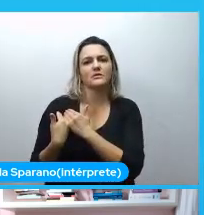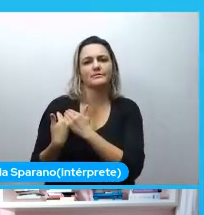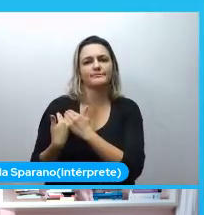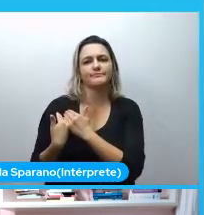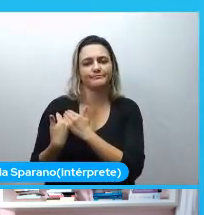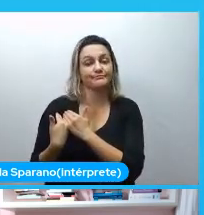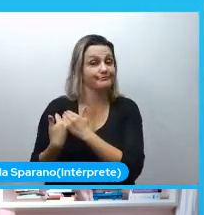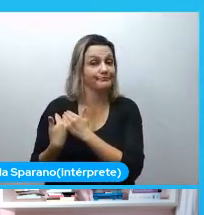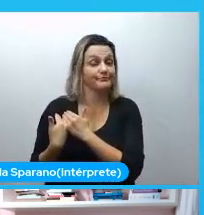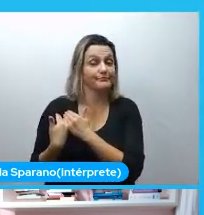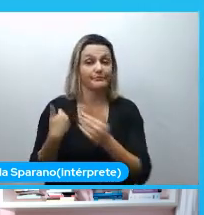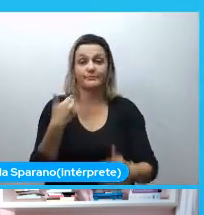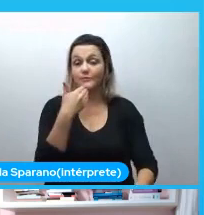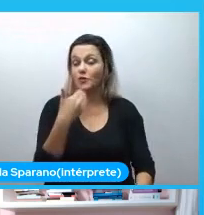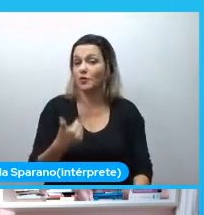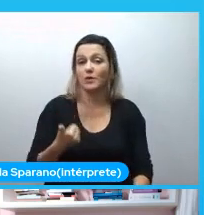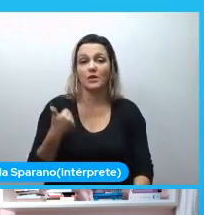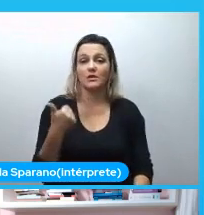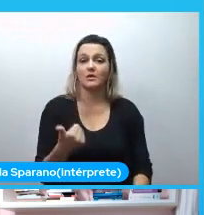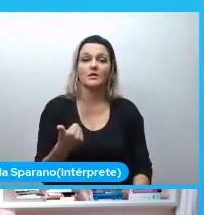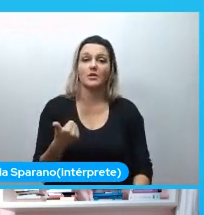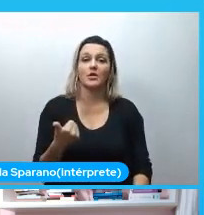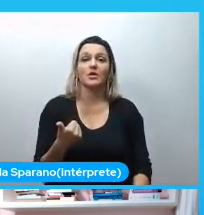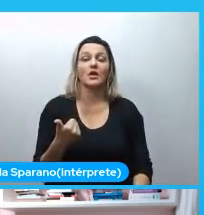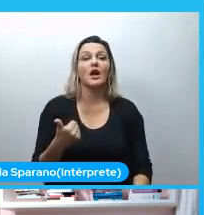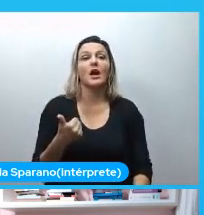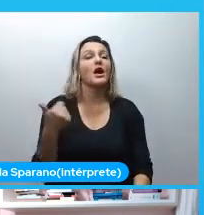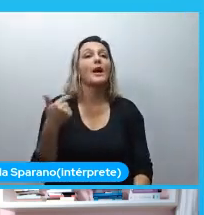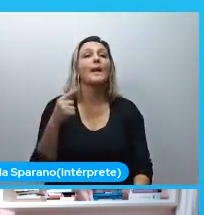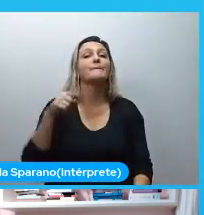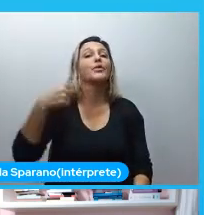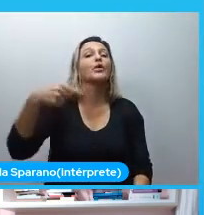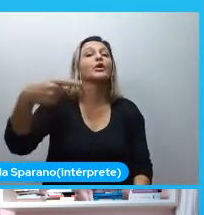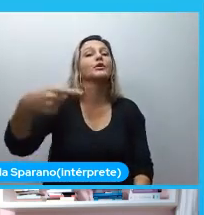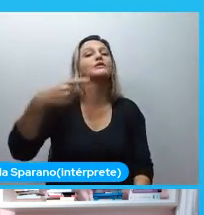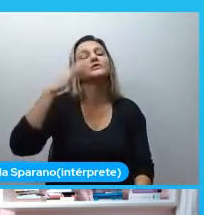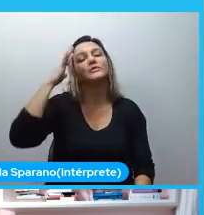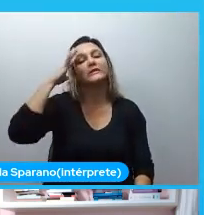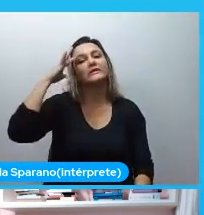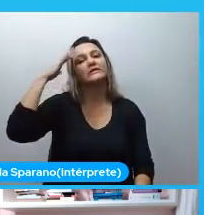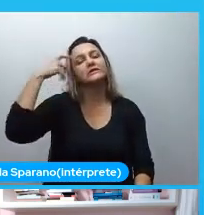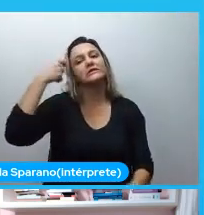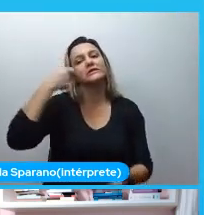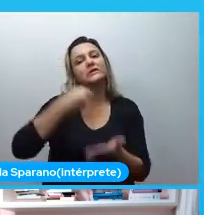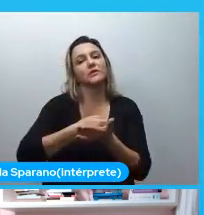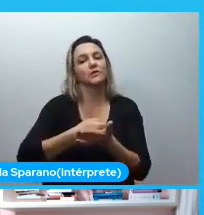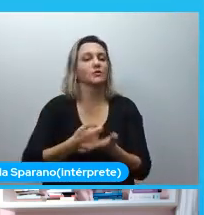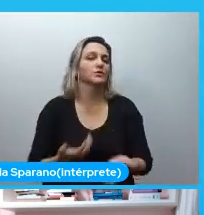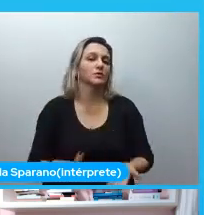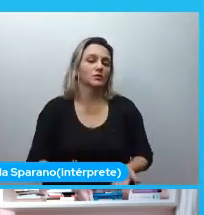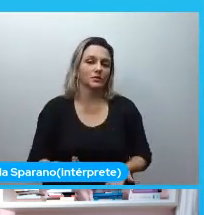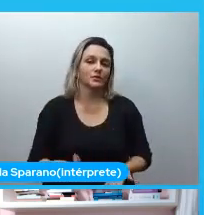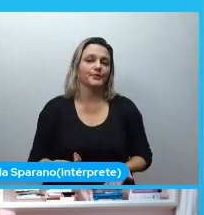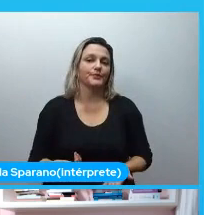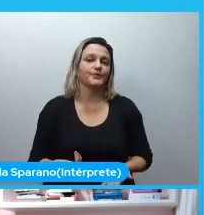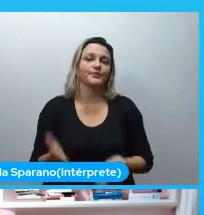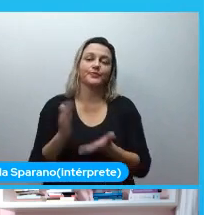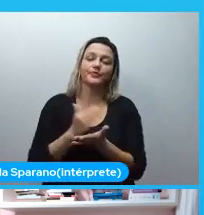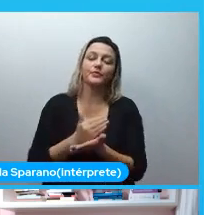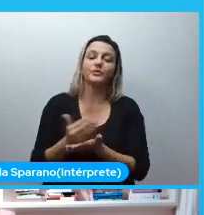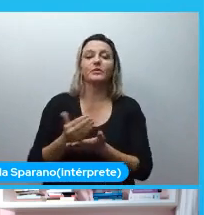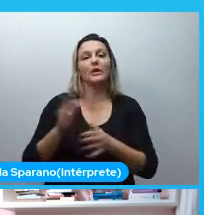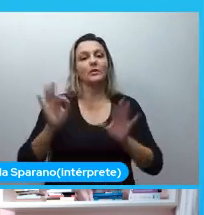foi muito melhor as próximas decisões que a gente tomou, sabe? As próximas decisões de... A gente começou a